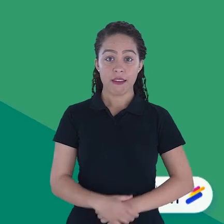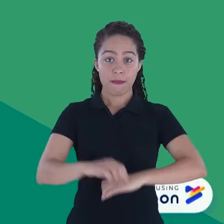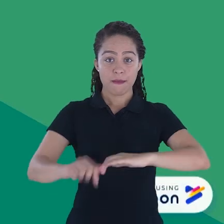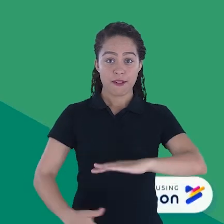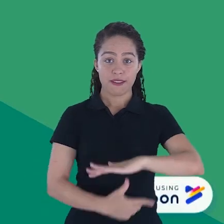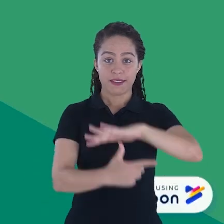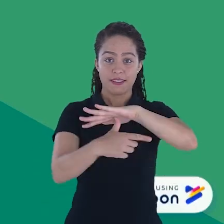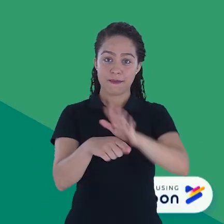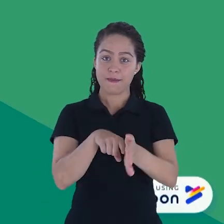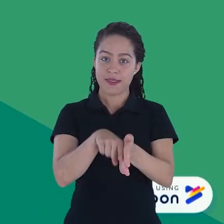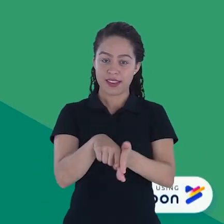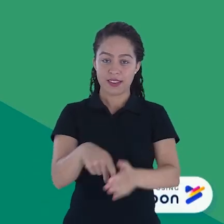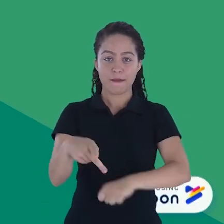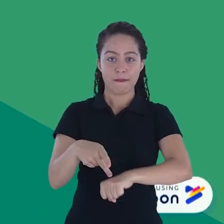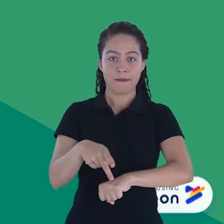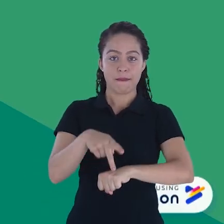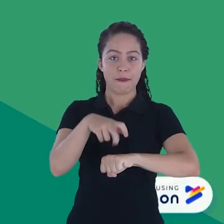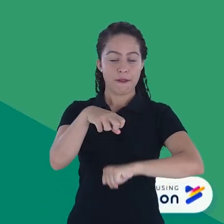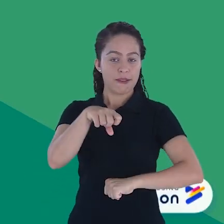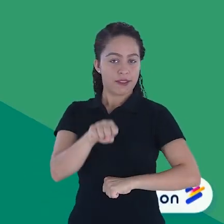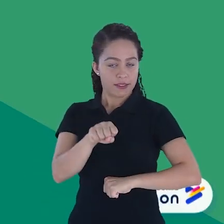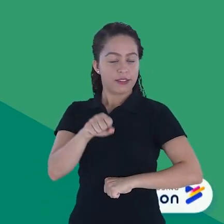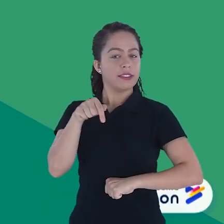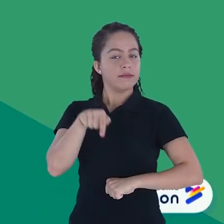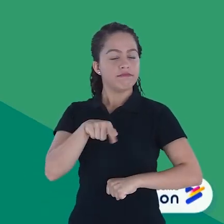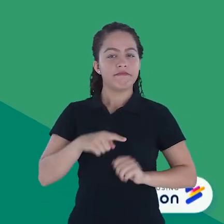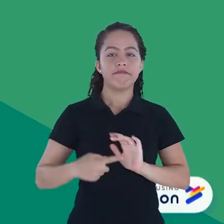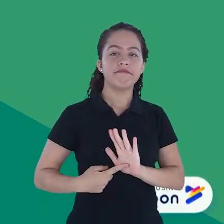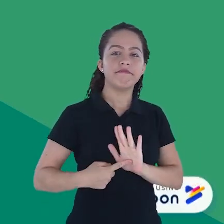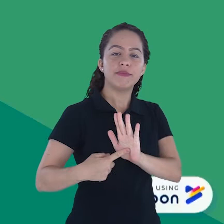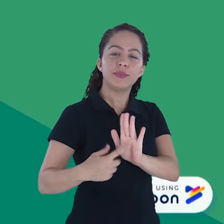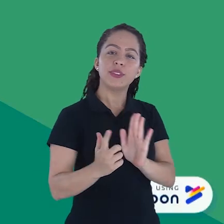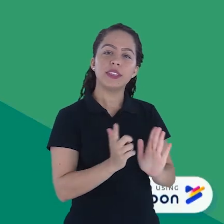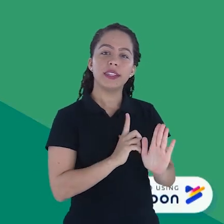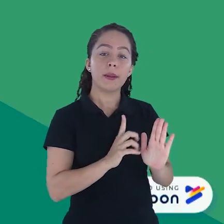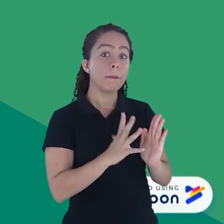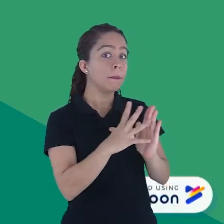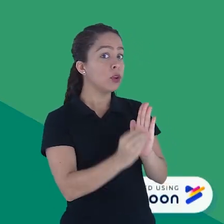A Pró-Reitoria de Pesquisa e Pós-Graduação apresenta